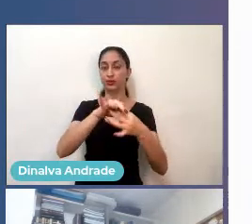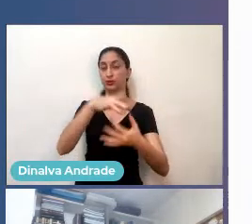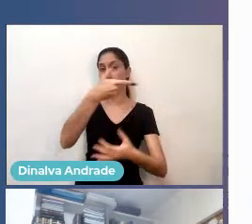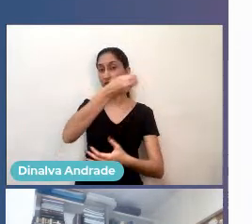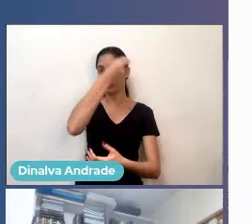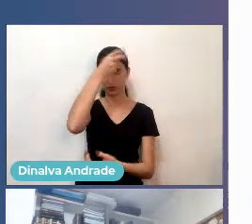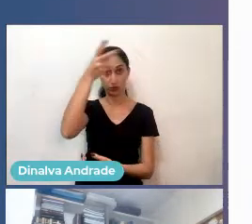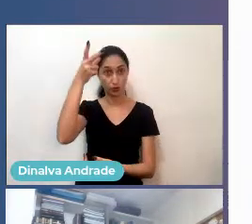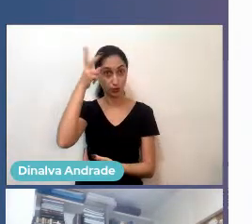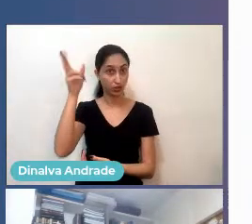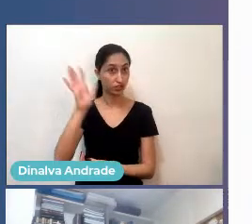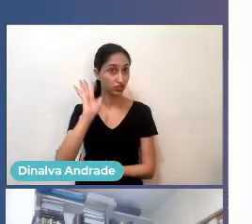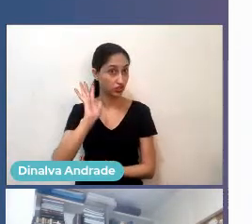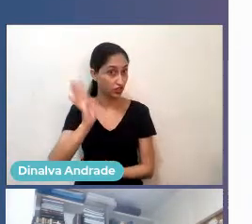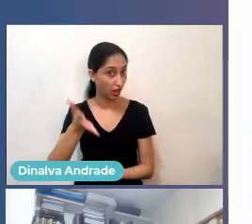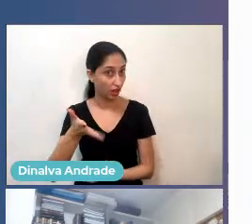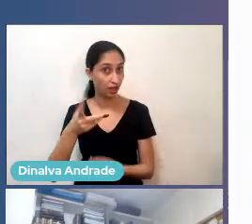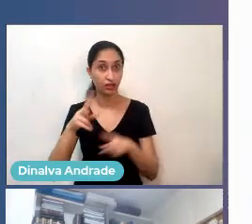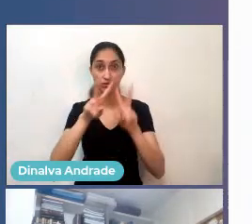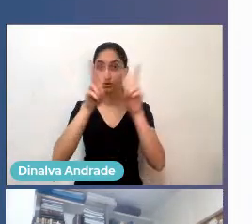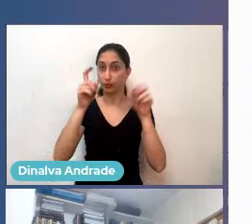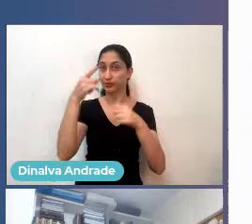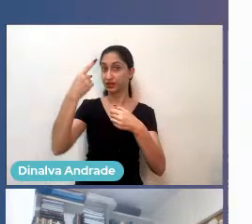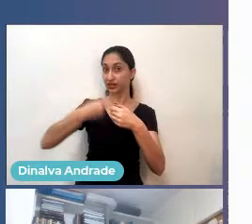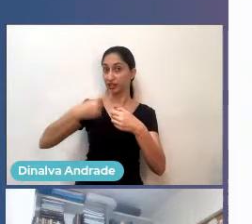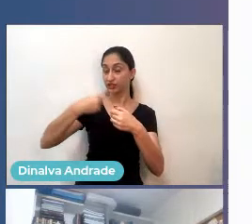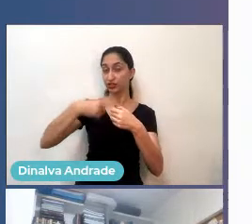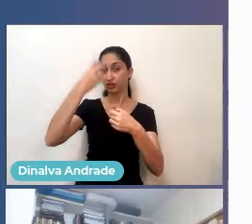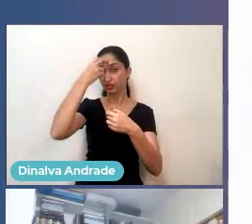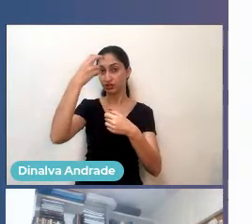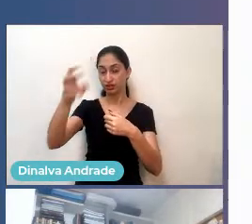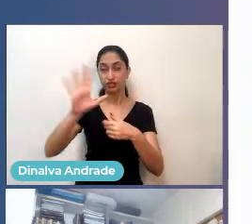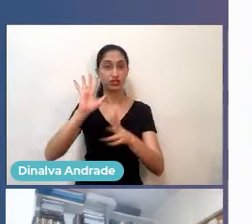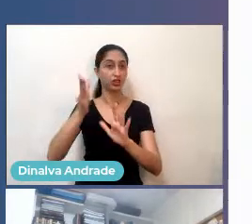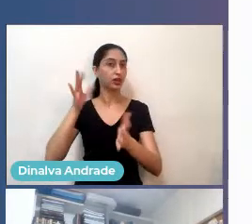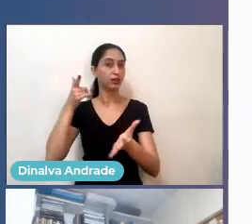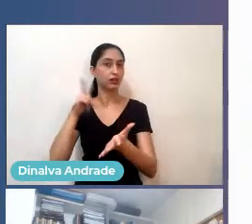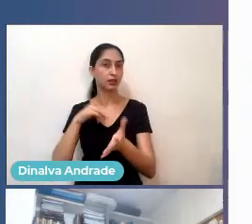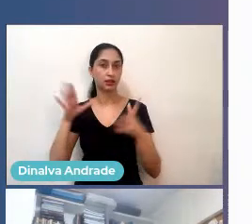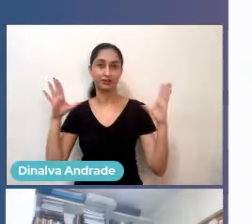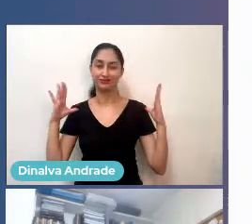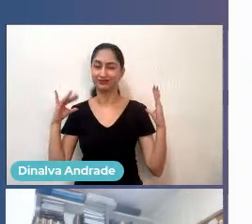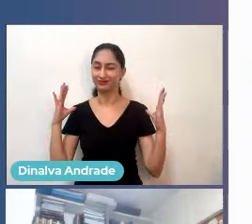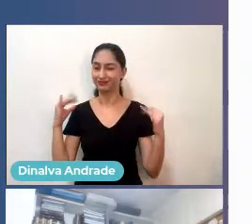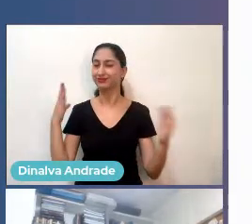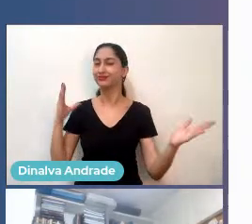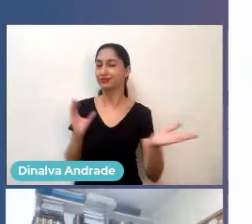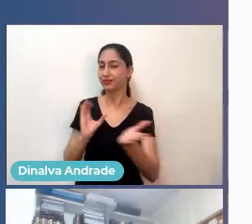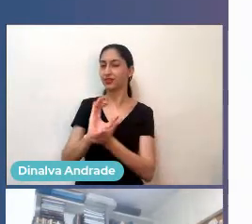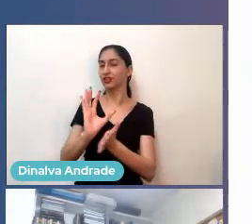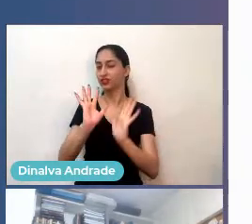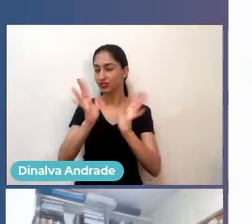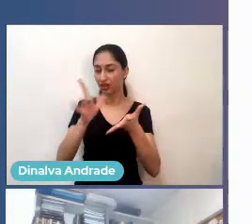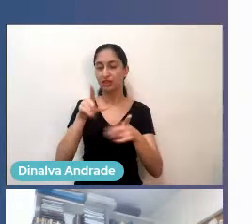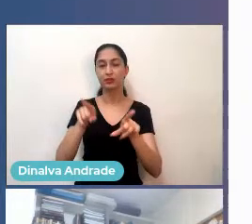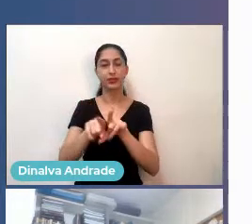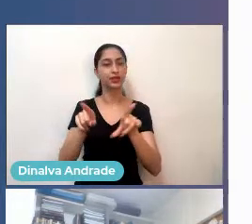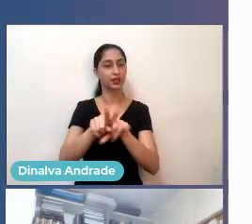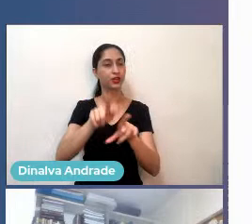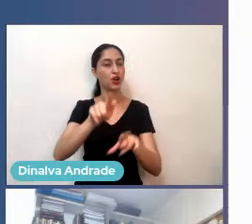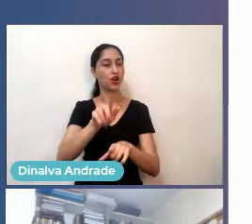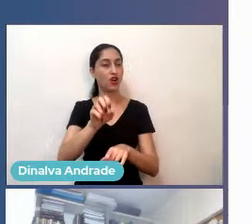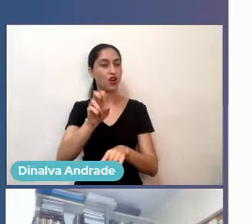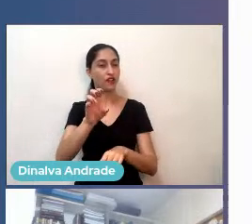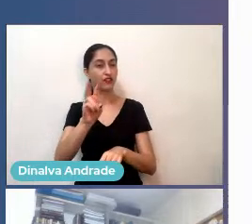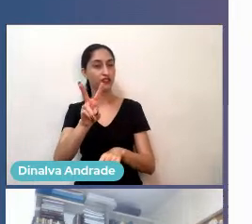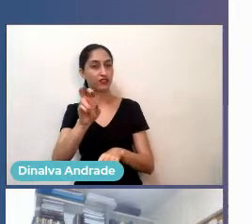parte de cidades inteligentes, e já existem investidores anjos circulando, algumas governanças presentes, e a